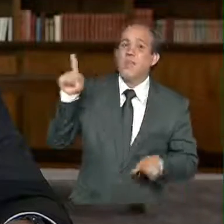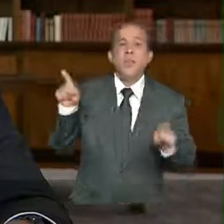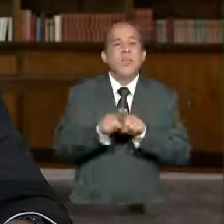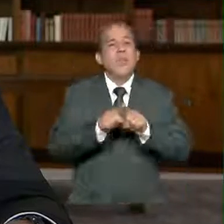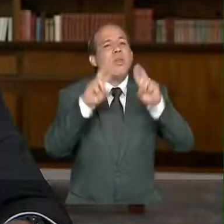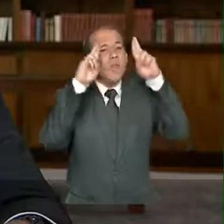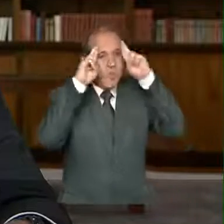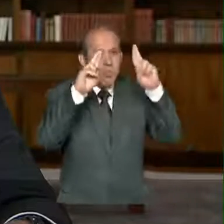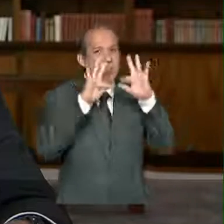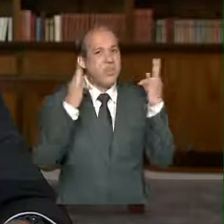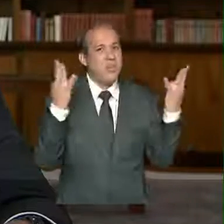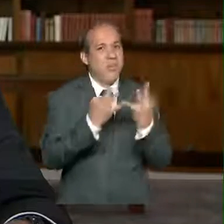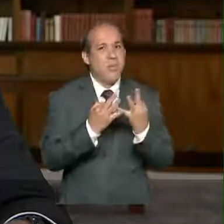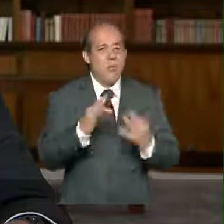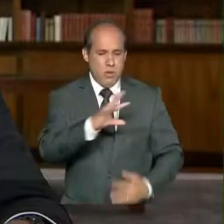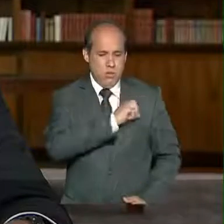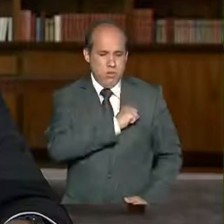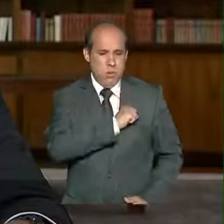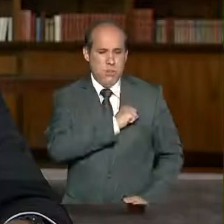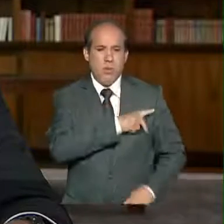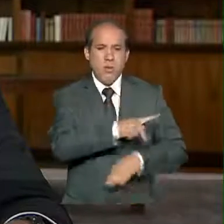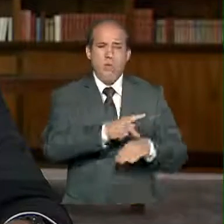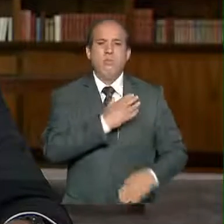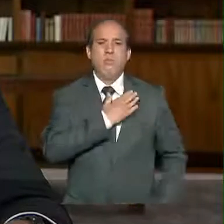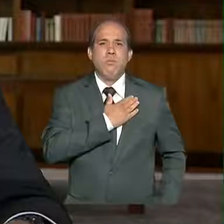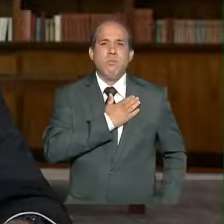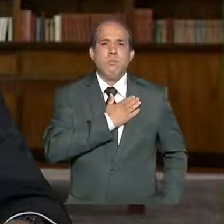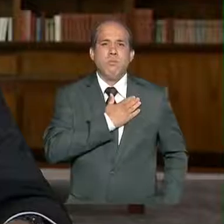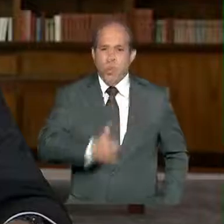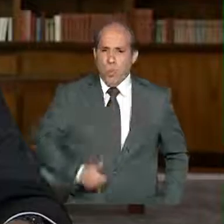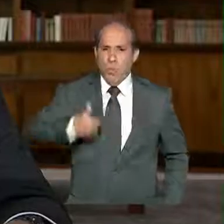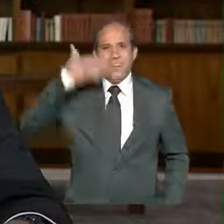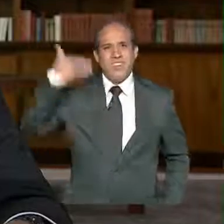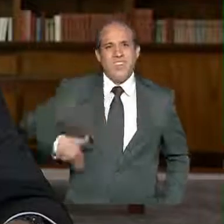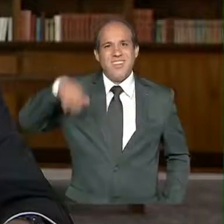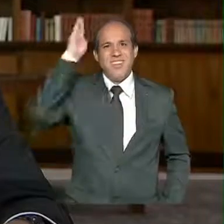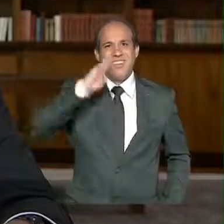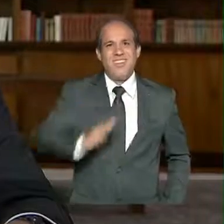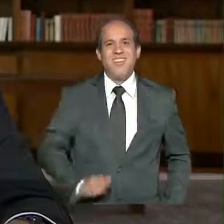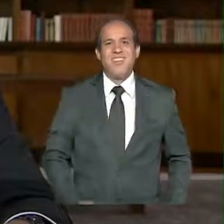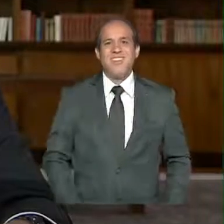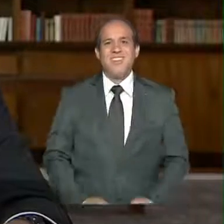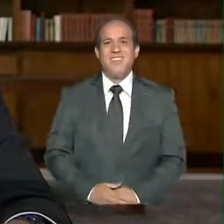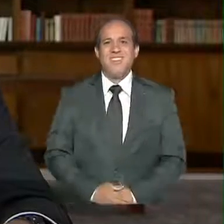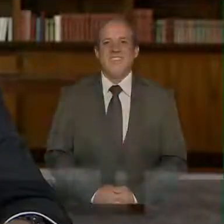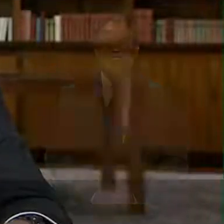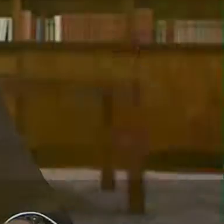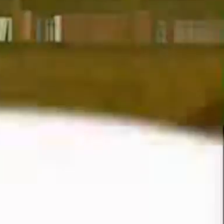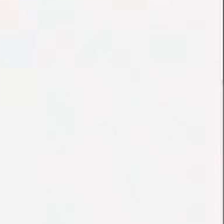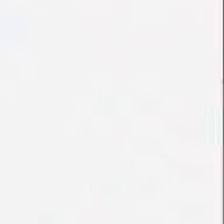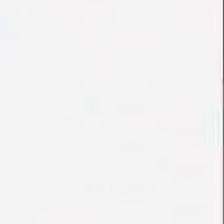que respeita a família e que ama a sua pátria Orgulho de ser brasileiro